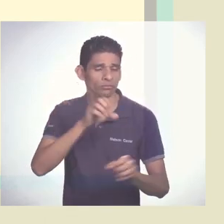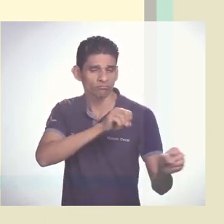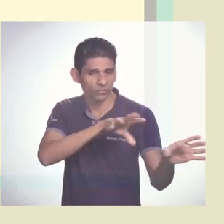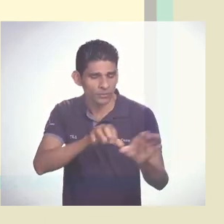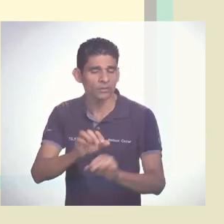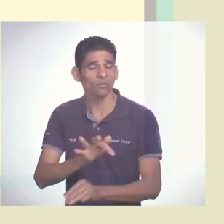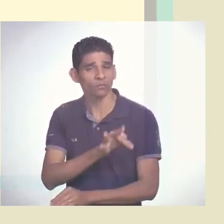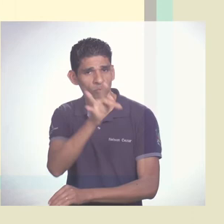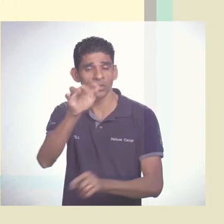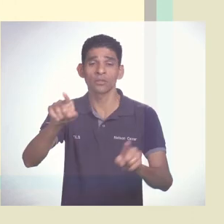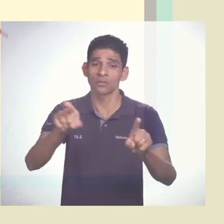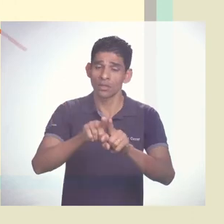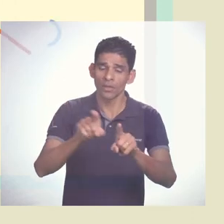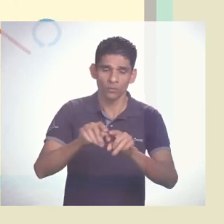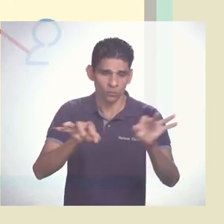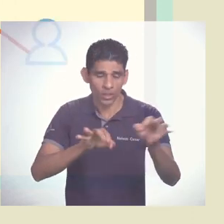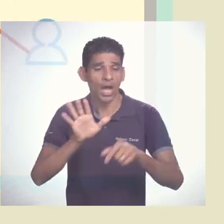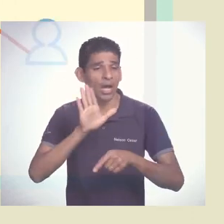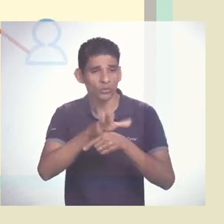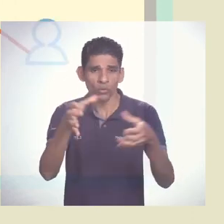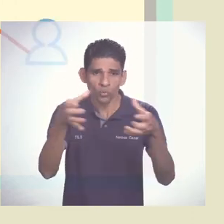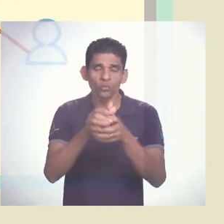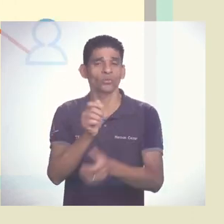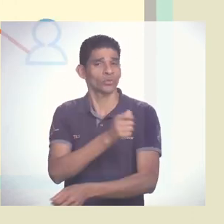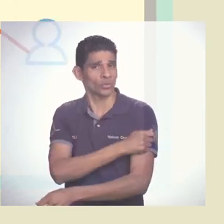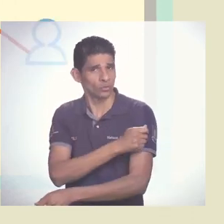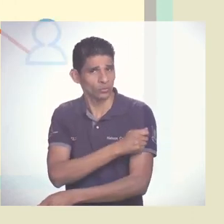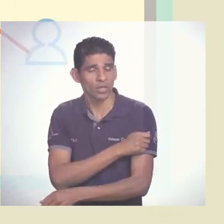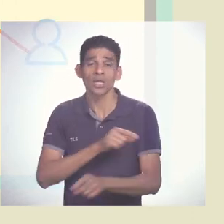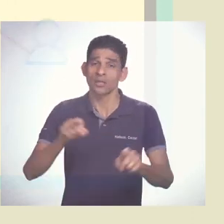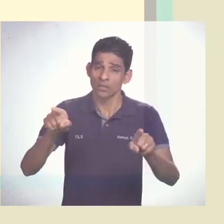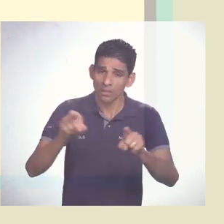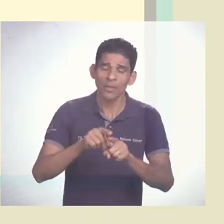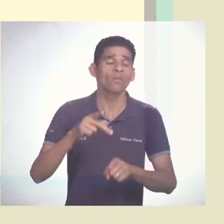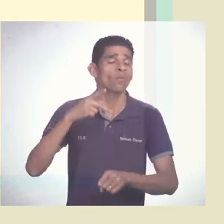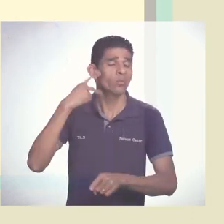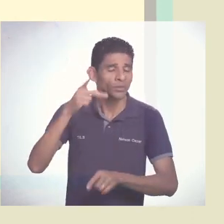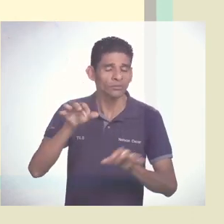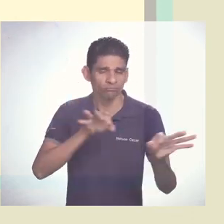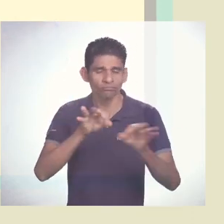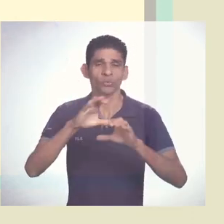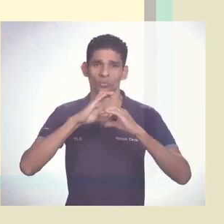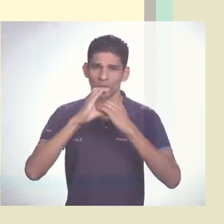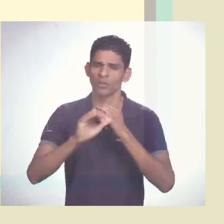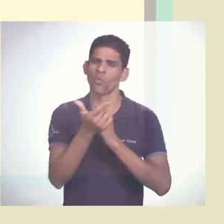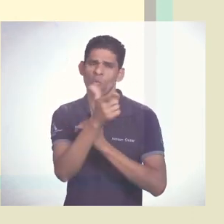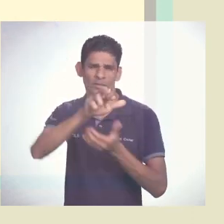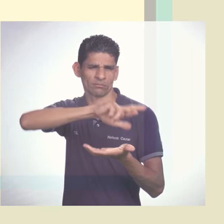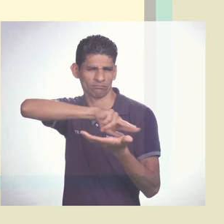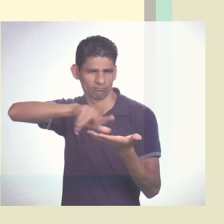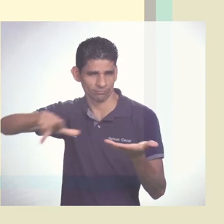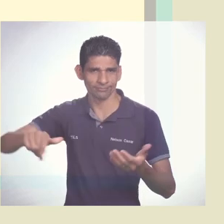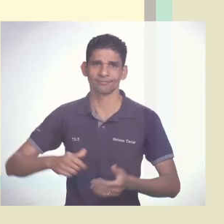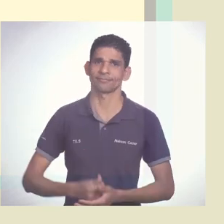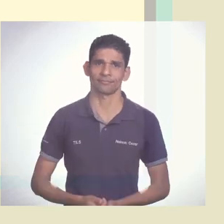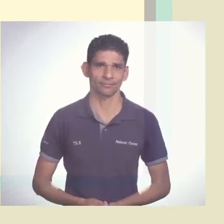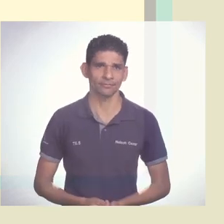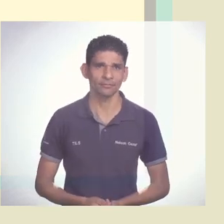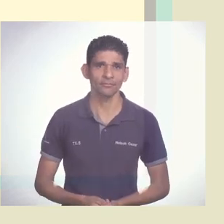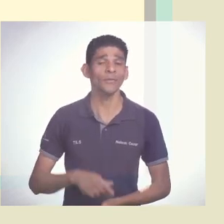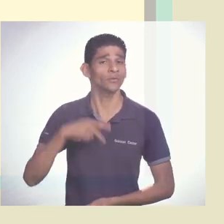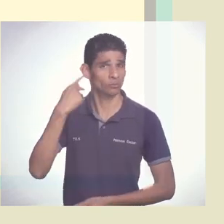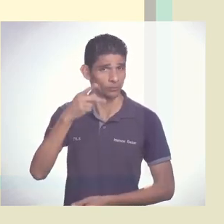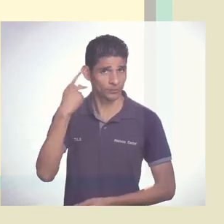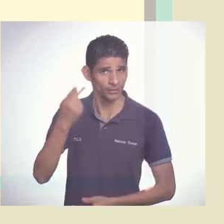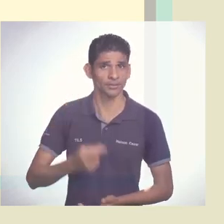Estudantil, Políticas de Comunicação, entre outras. Essas políticas servirão de base para as